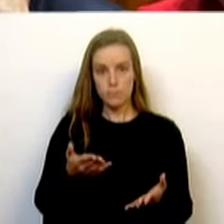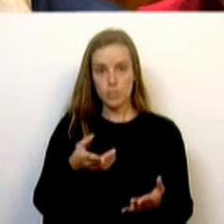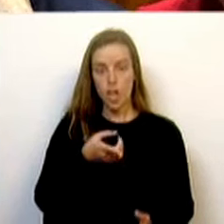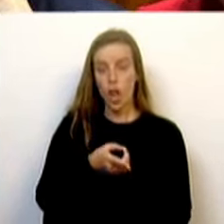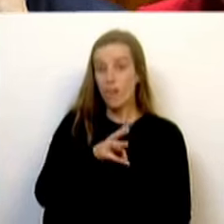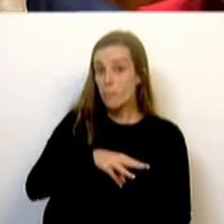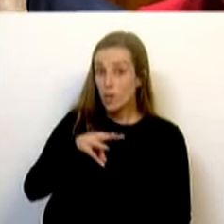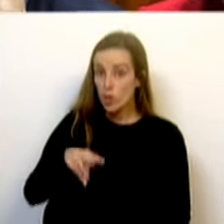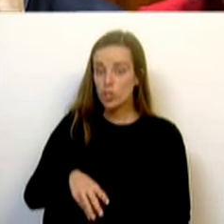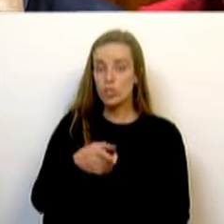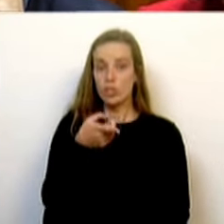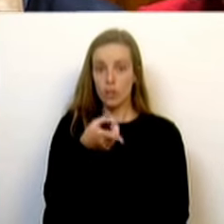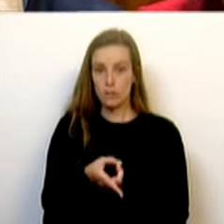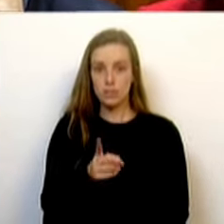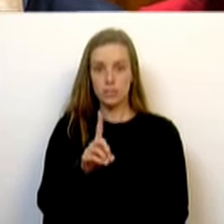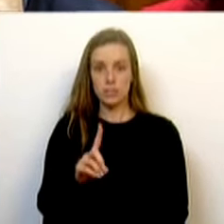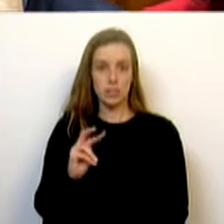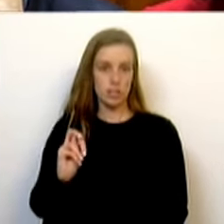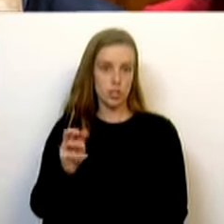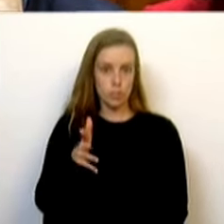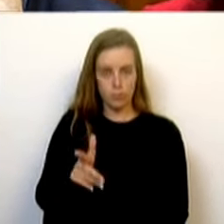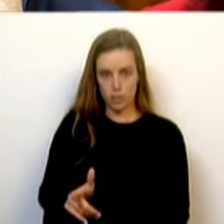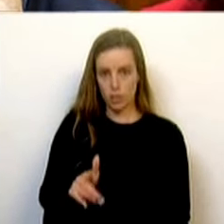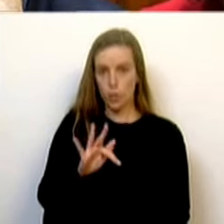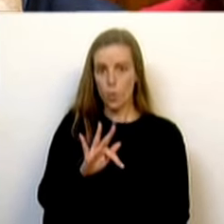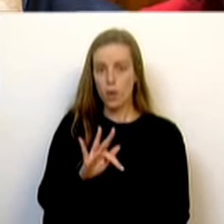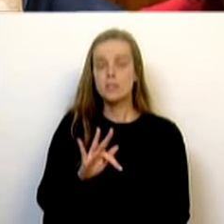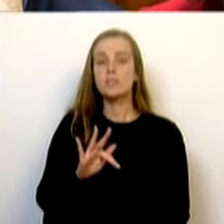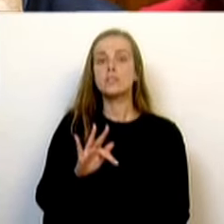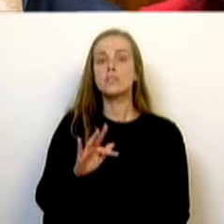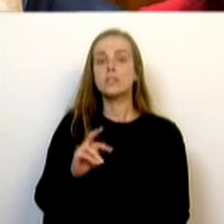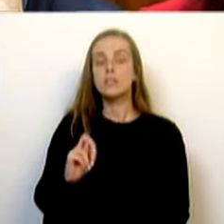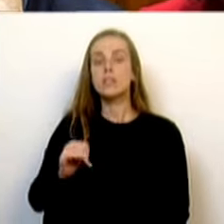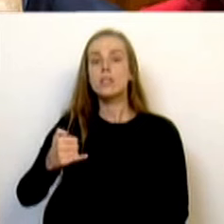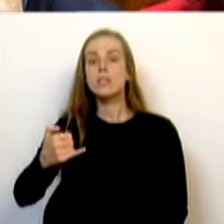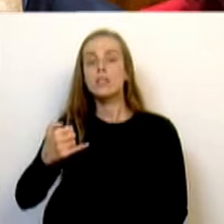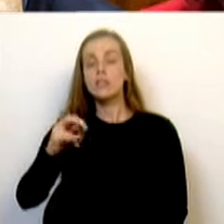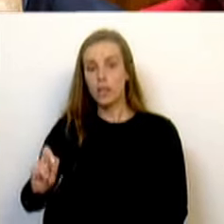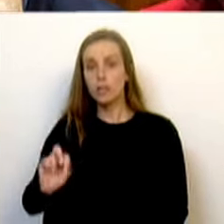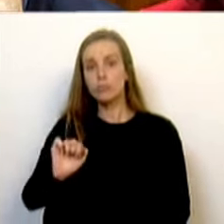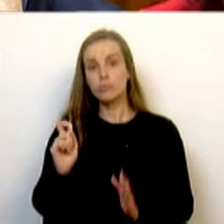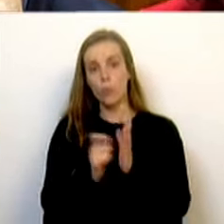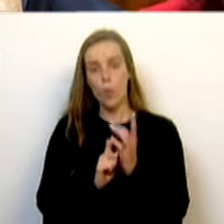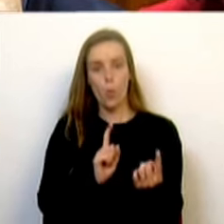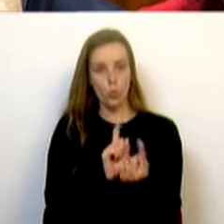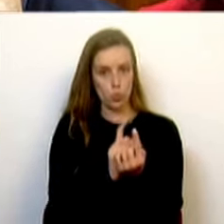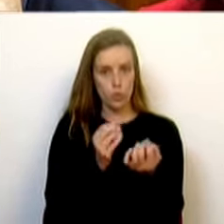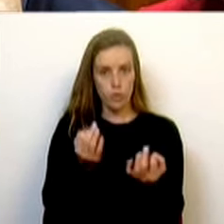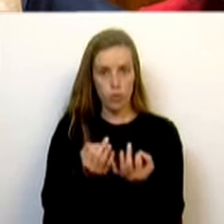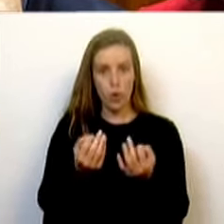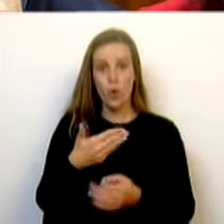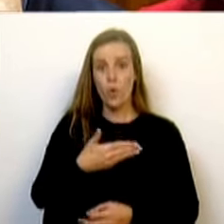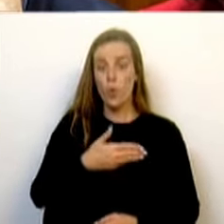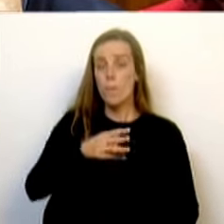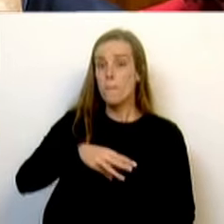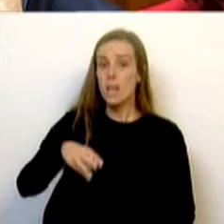.963.433 consultas, mais 1.000.000 do que em